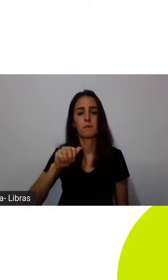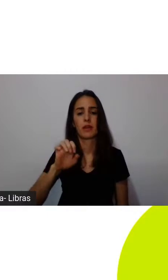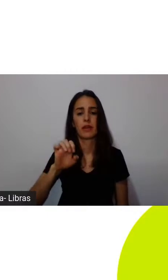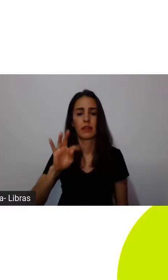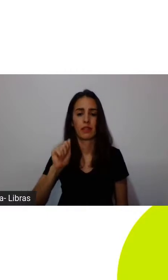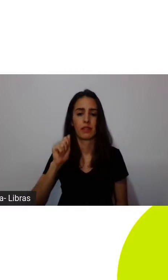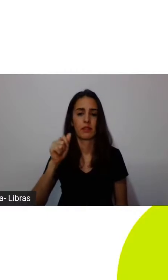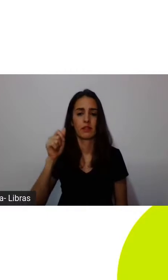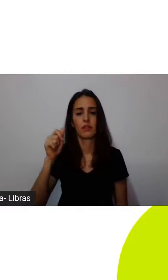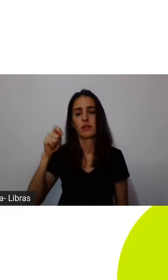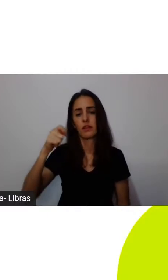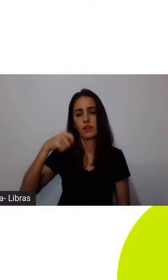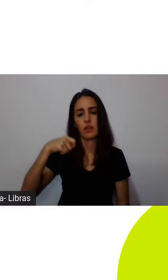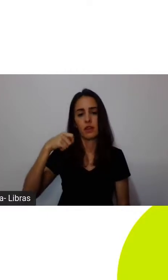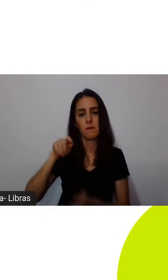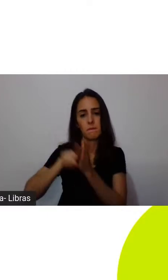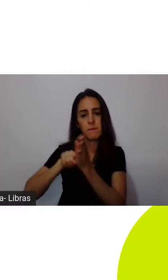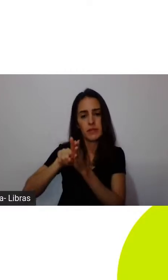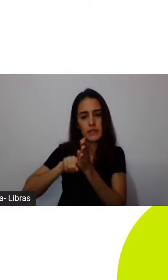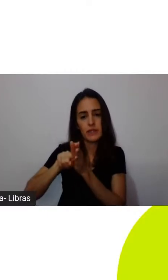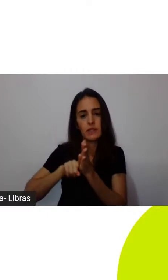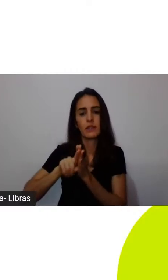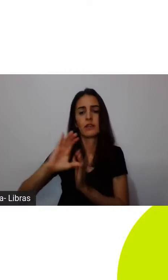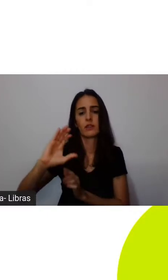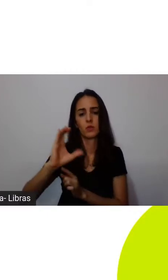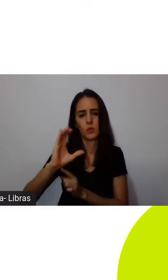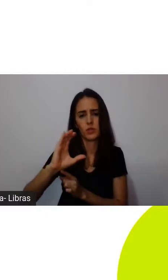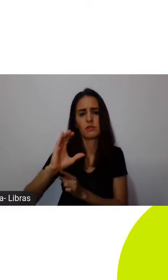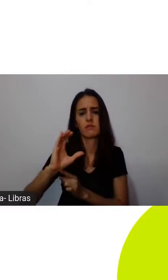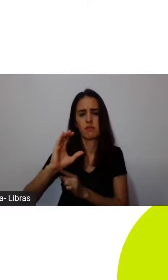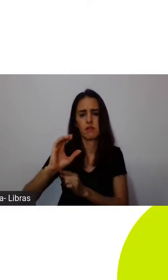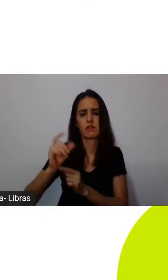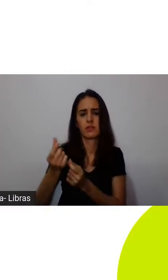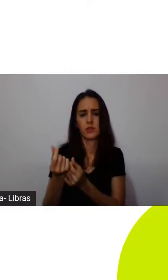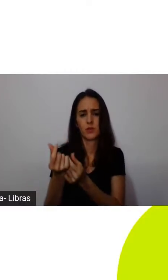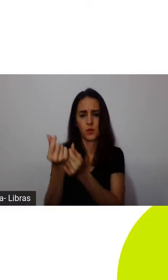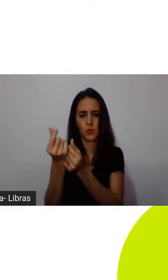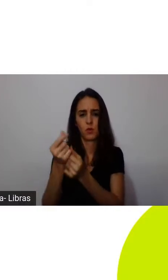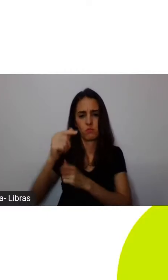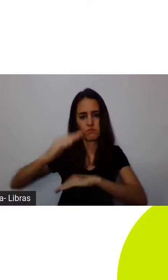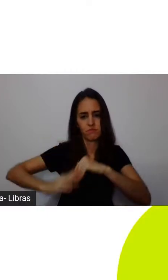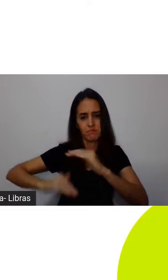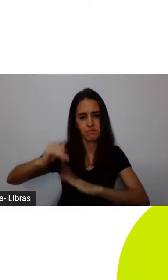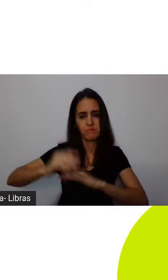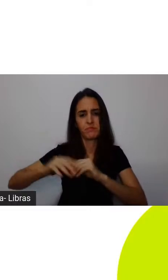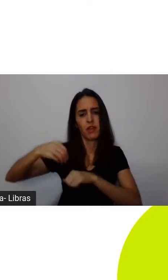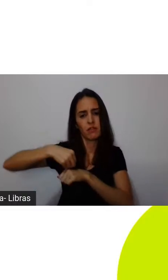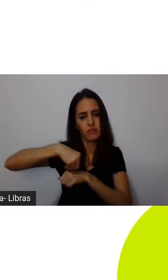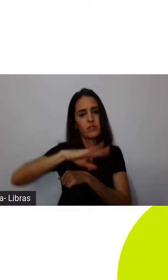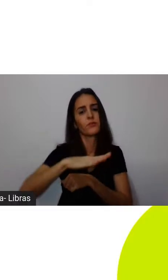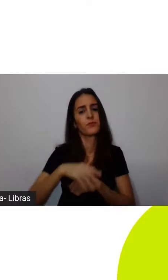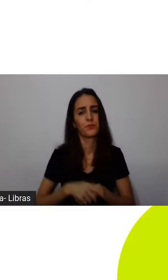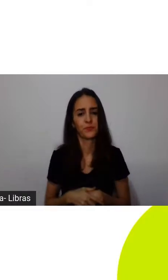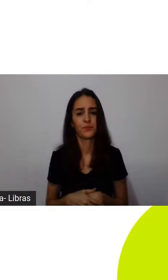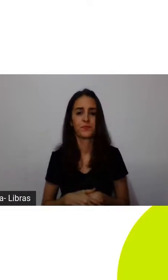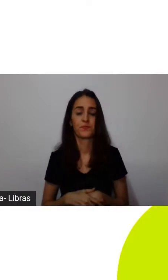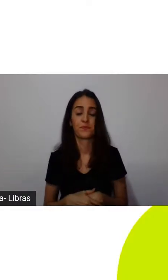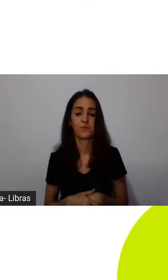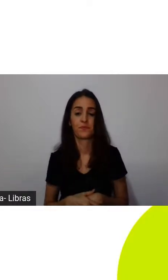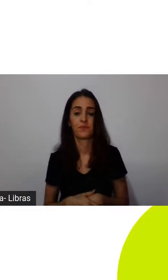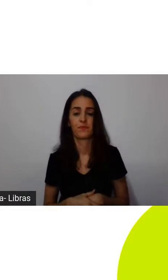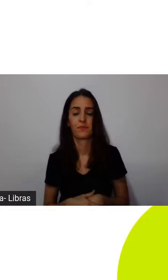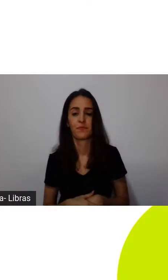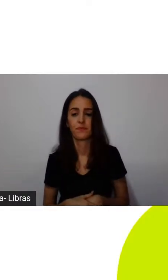simplesmente um Nobel das ciências econômicas. Um exemplo de como o critério de desenvolvimento pode mudar